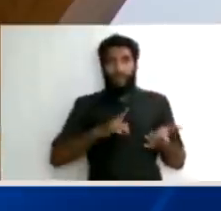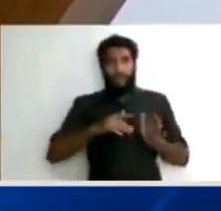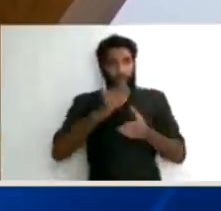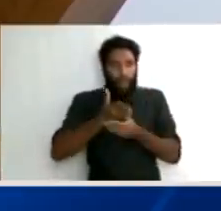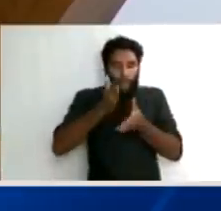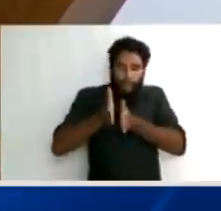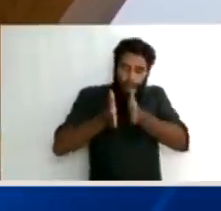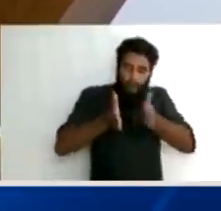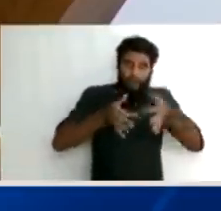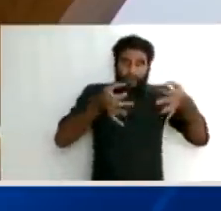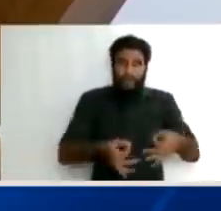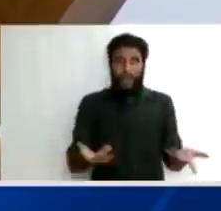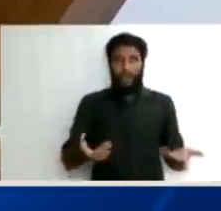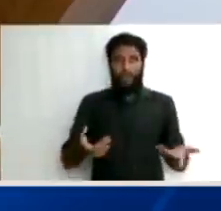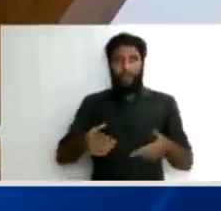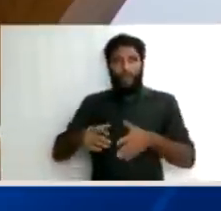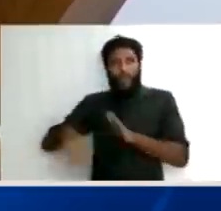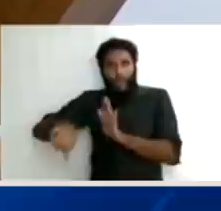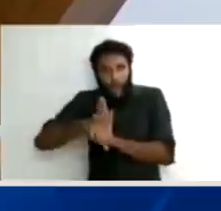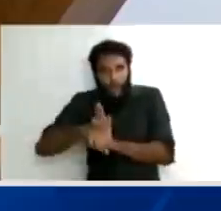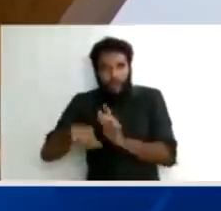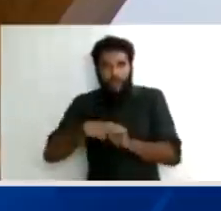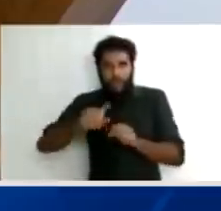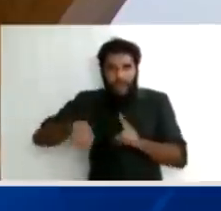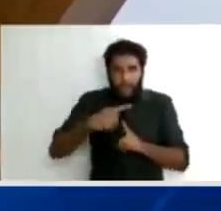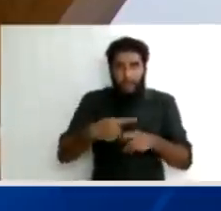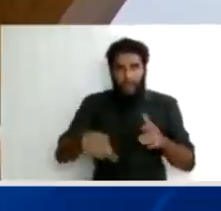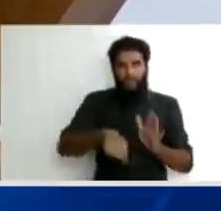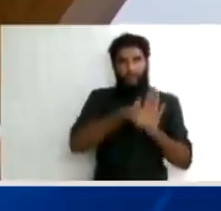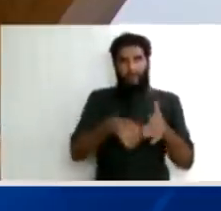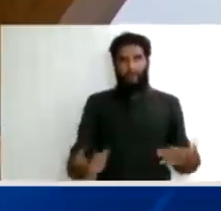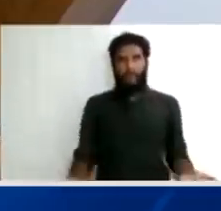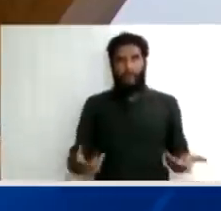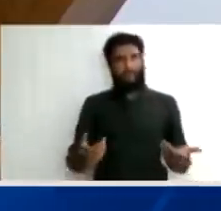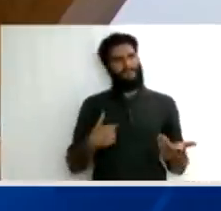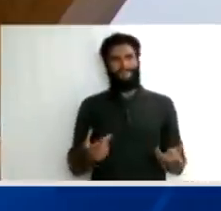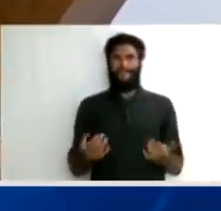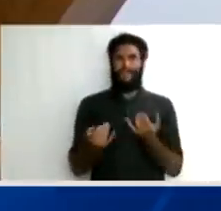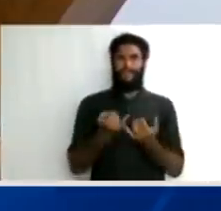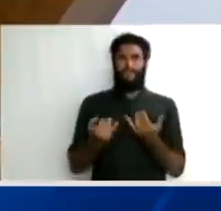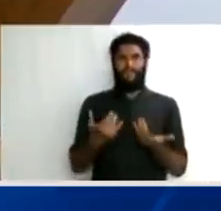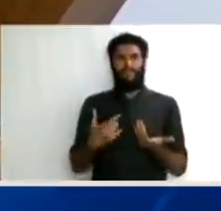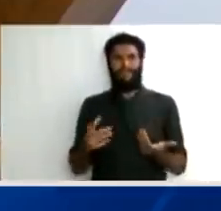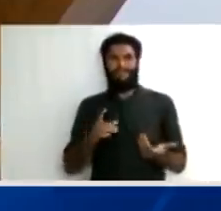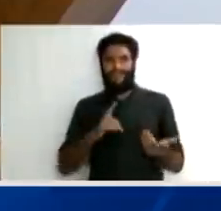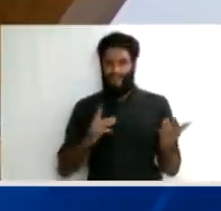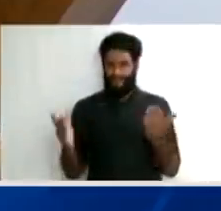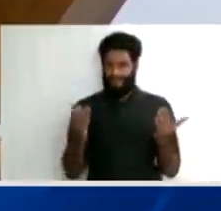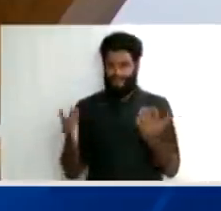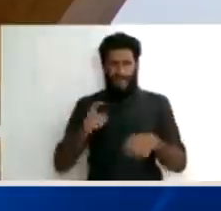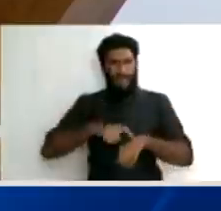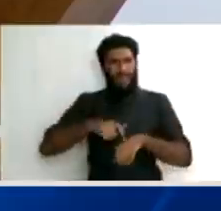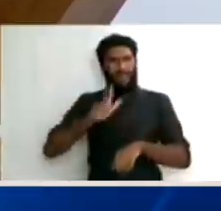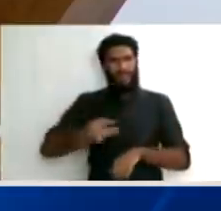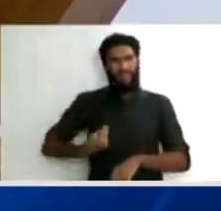as alegações finais e a prolação de sentença. Agora, se ele entender por não convalidar essas provas,